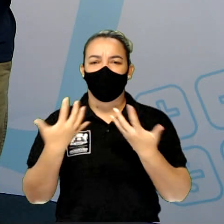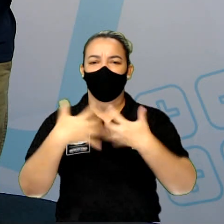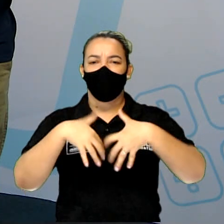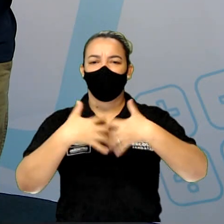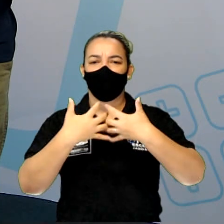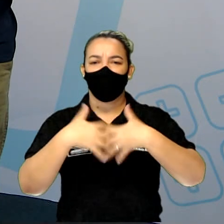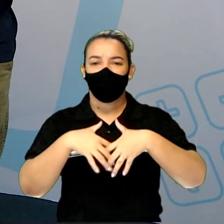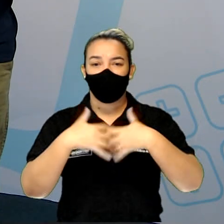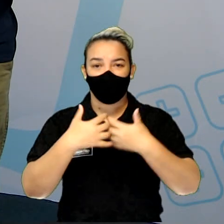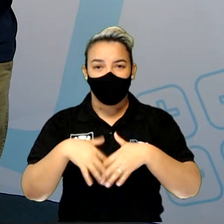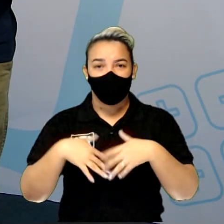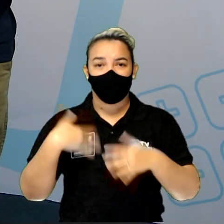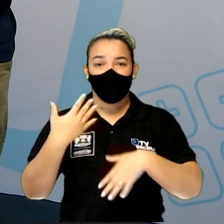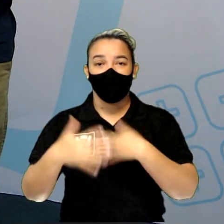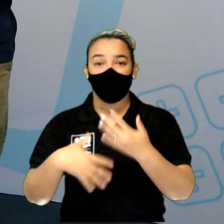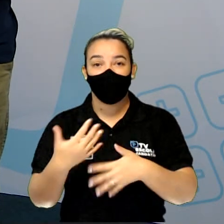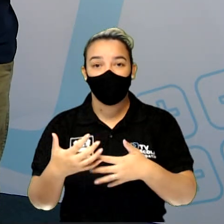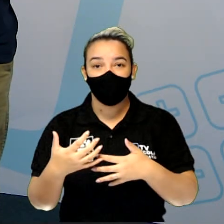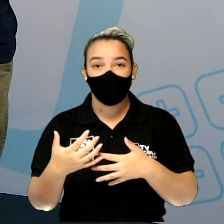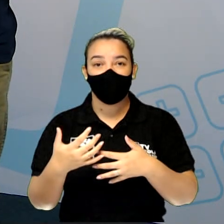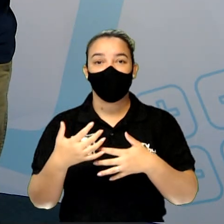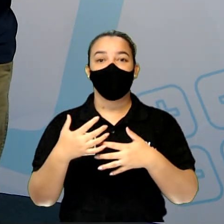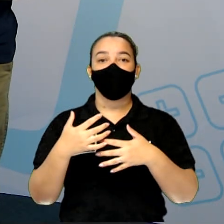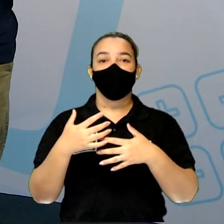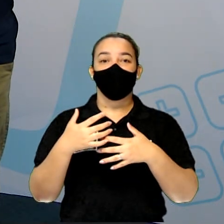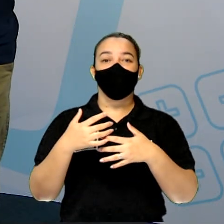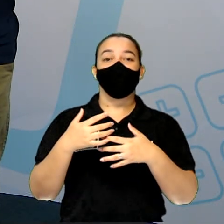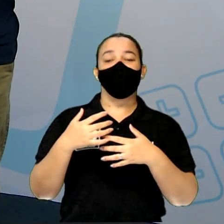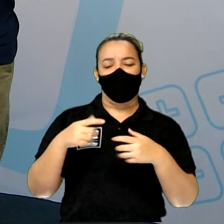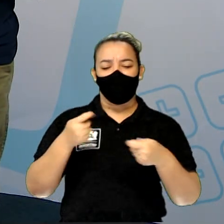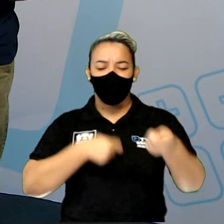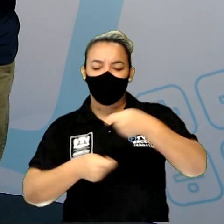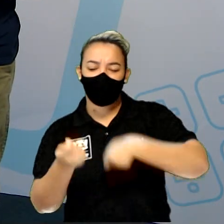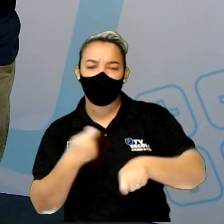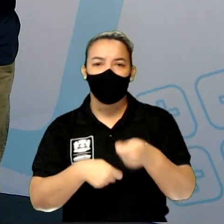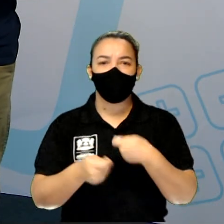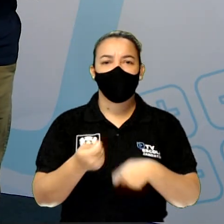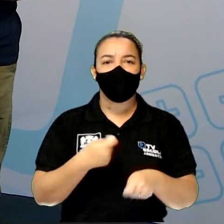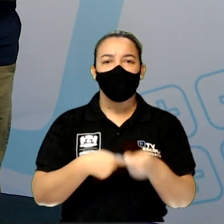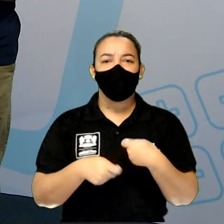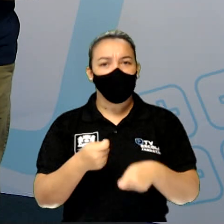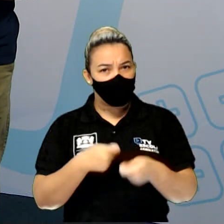gente vai trabalhar com os aspectos sócio-econômicos, desculpem.